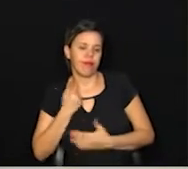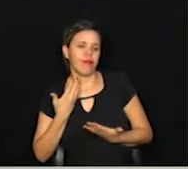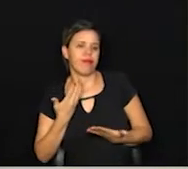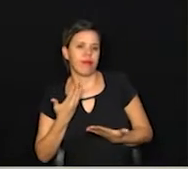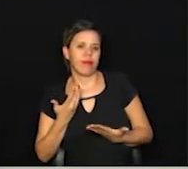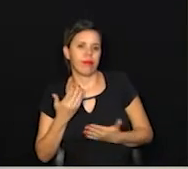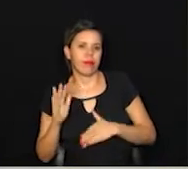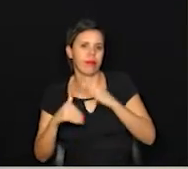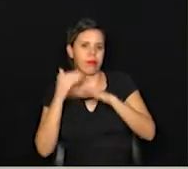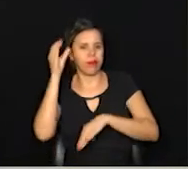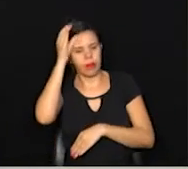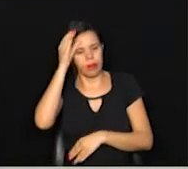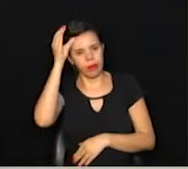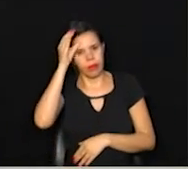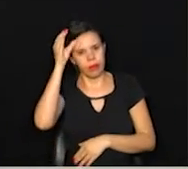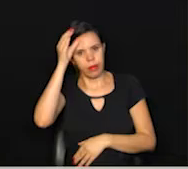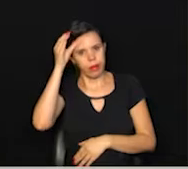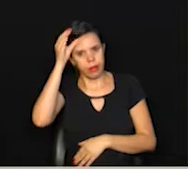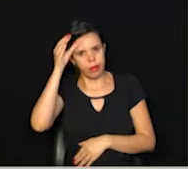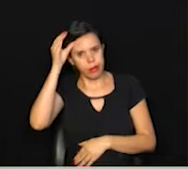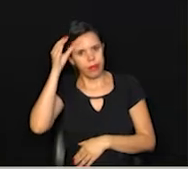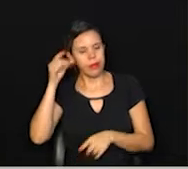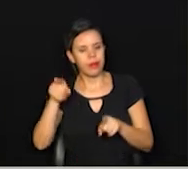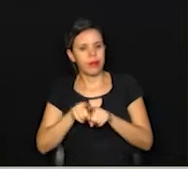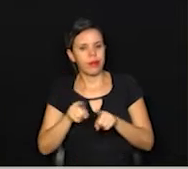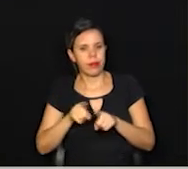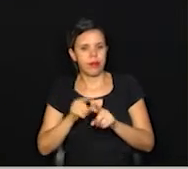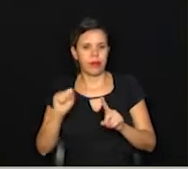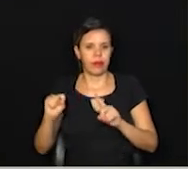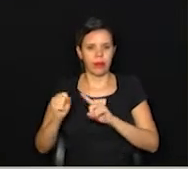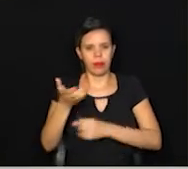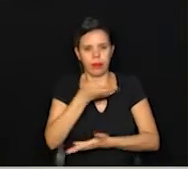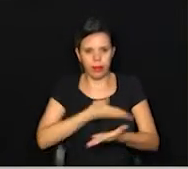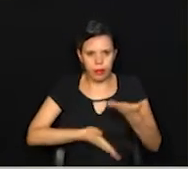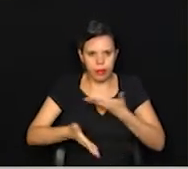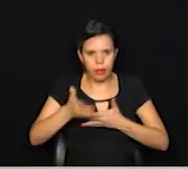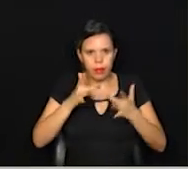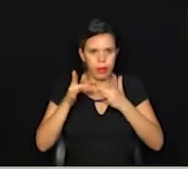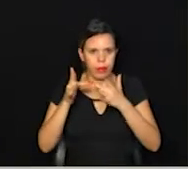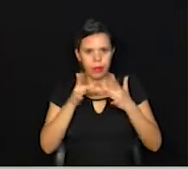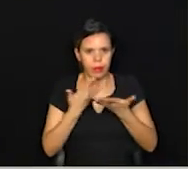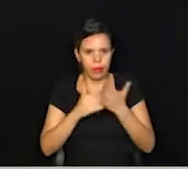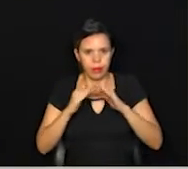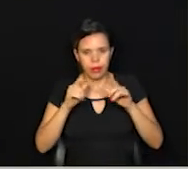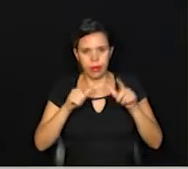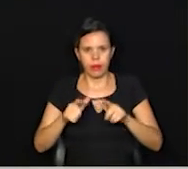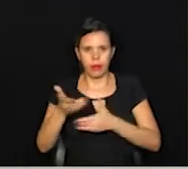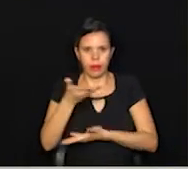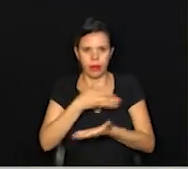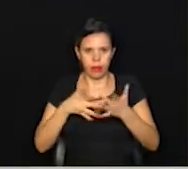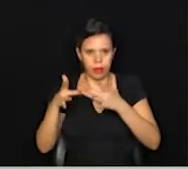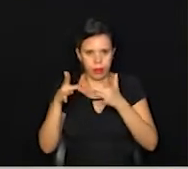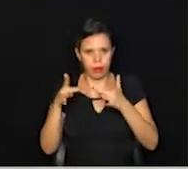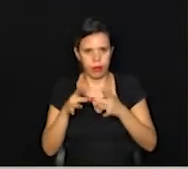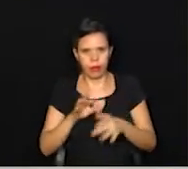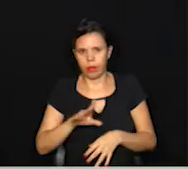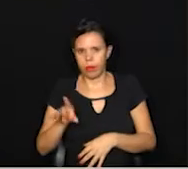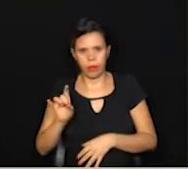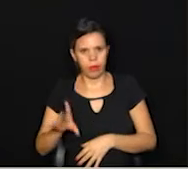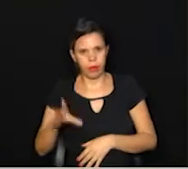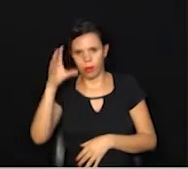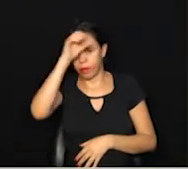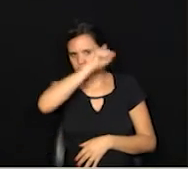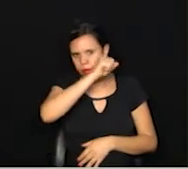tanto para o desenvolvimento cognitivo, como para o desenvolvimento social. Então, a escola é um espaço de relações. Então, não é só